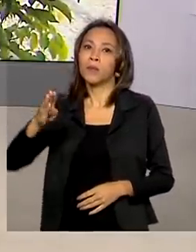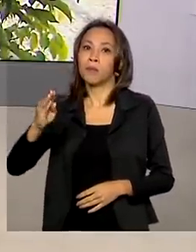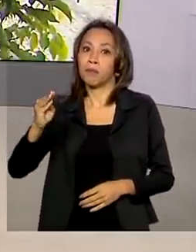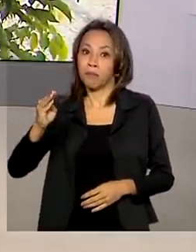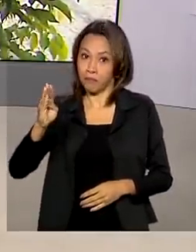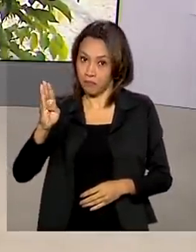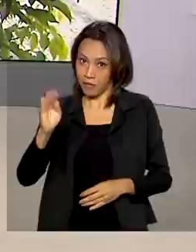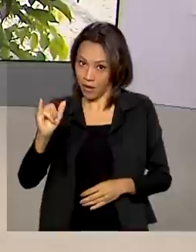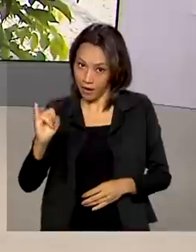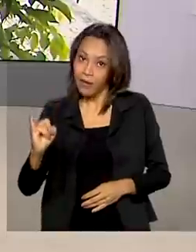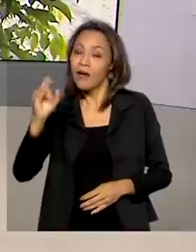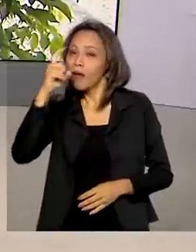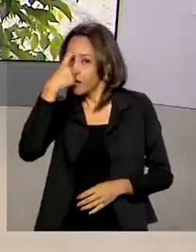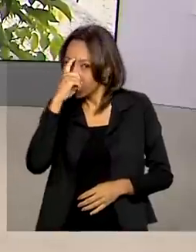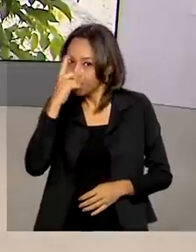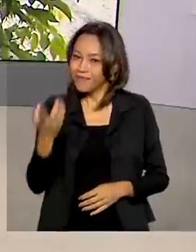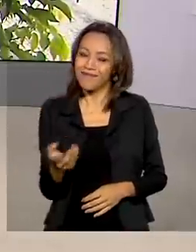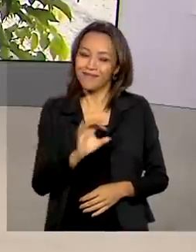Lago. Oi, Alessandra, bom dia!